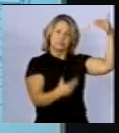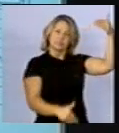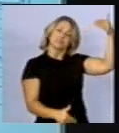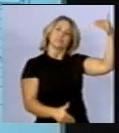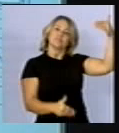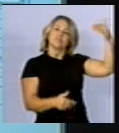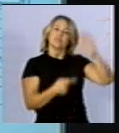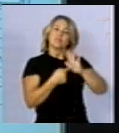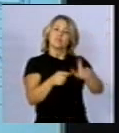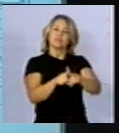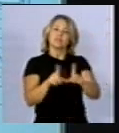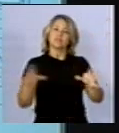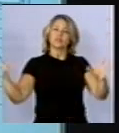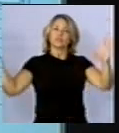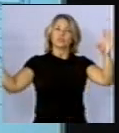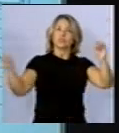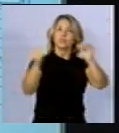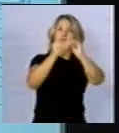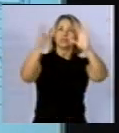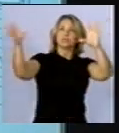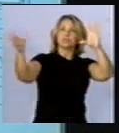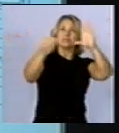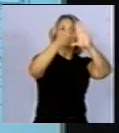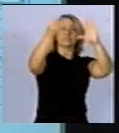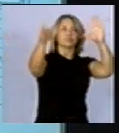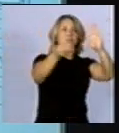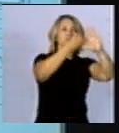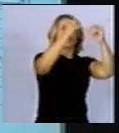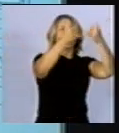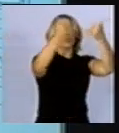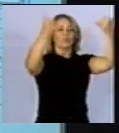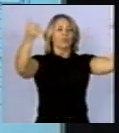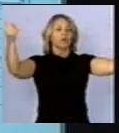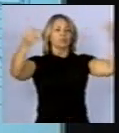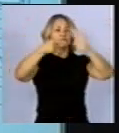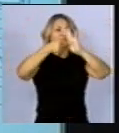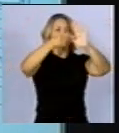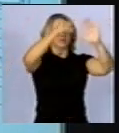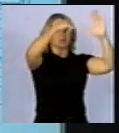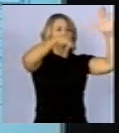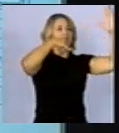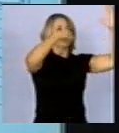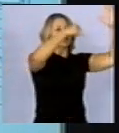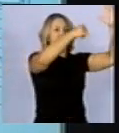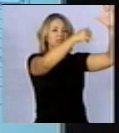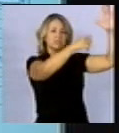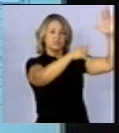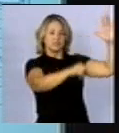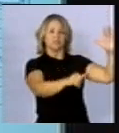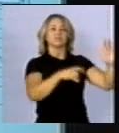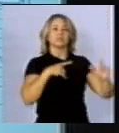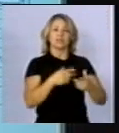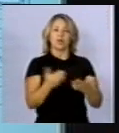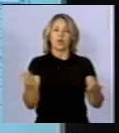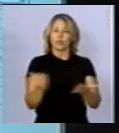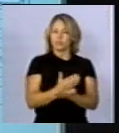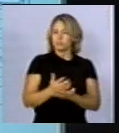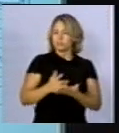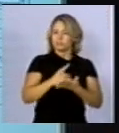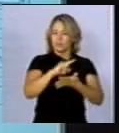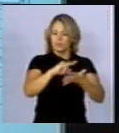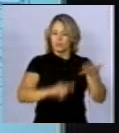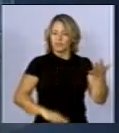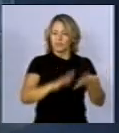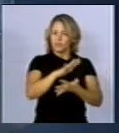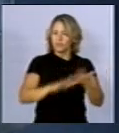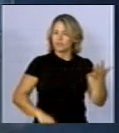torre, suporta os cabos condutores onde circula a corrente que leva energia. Eu coloquei essa pequena fórmula apenas para ilustrar o